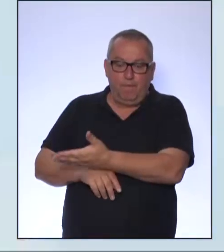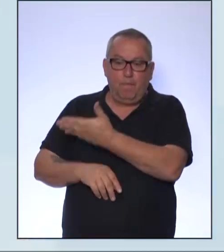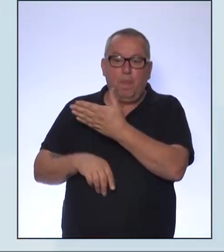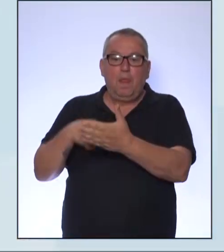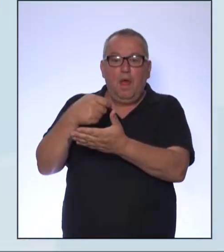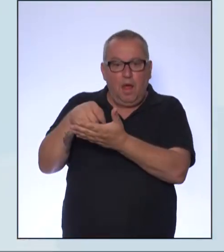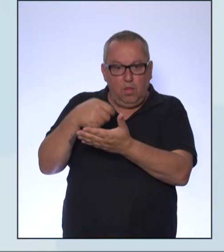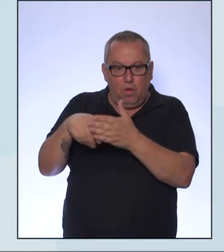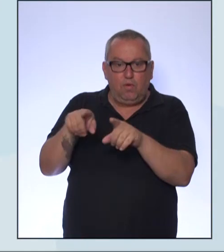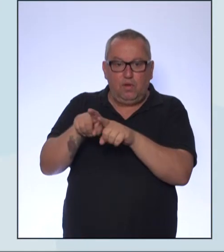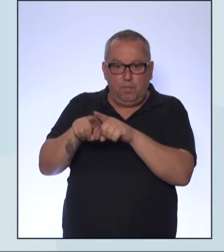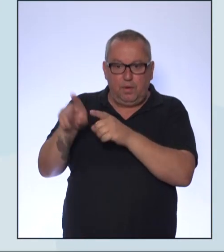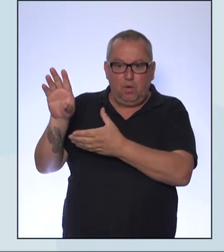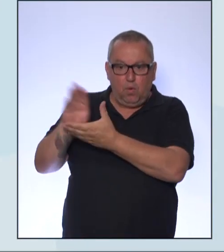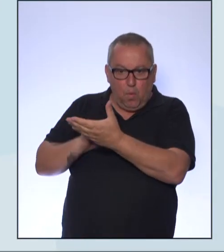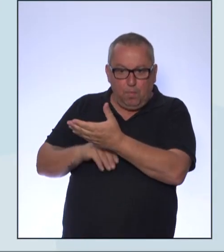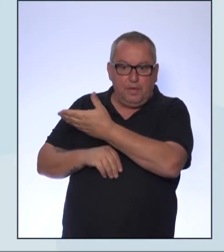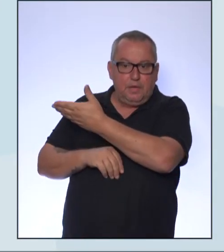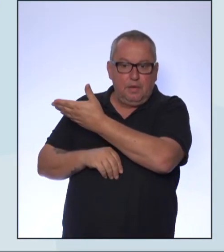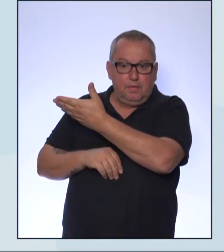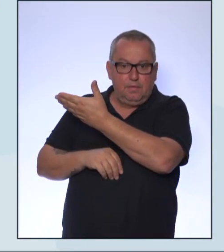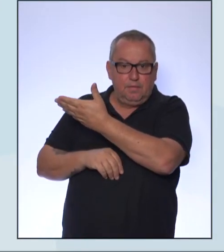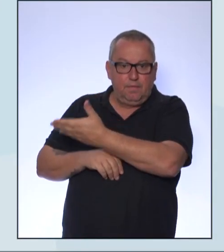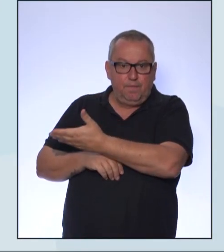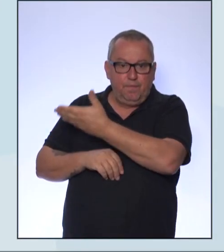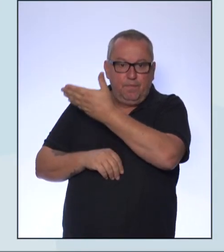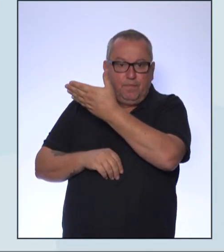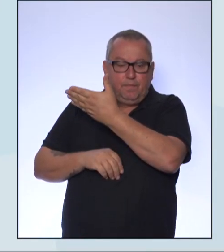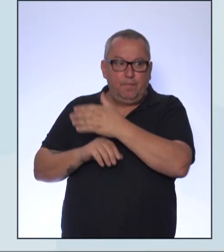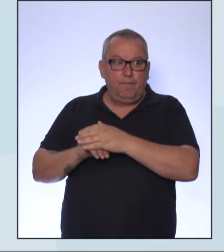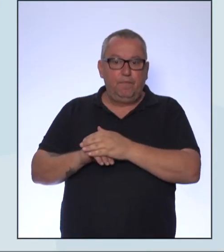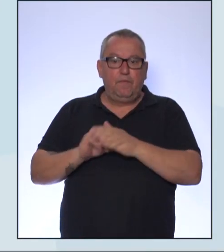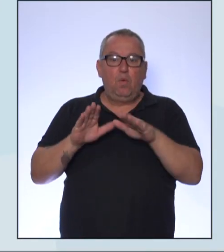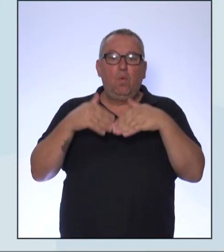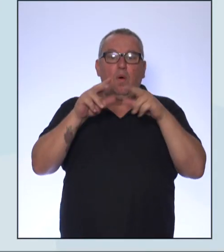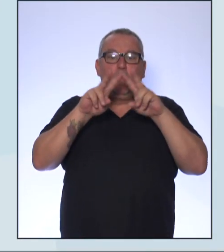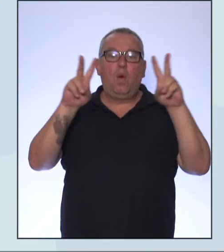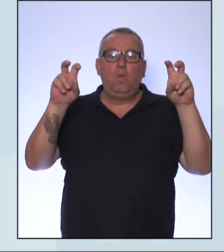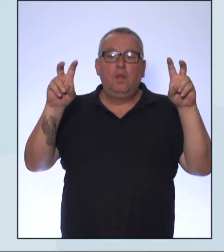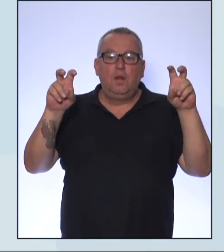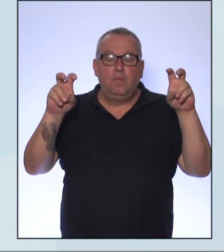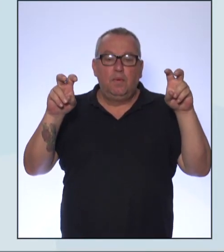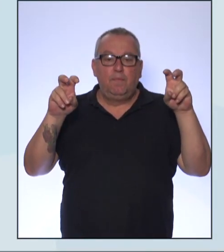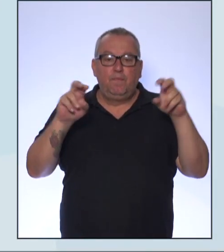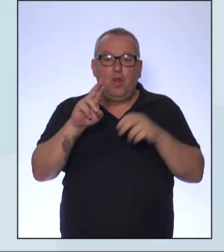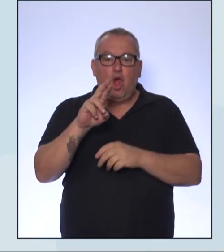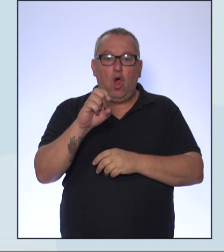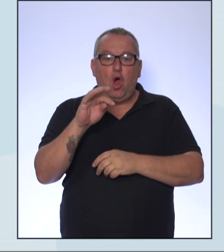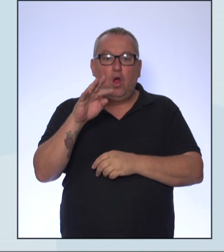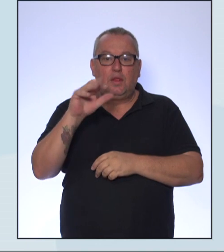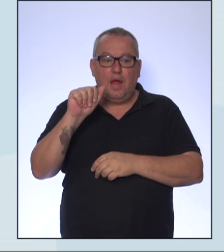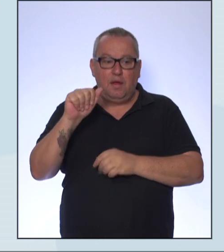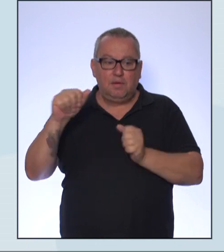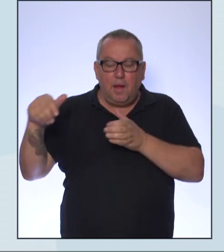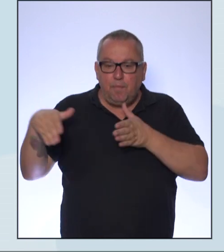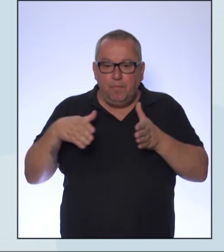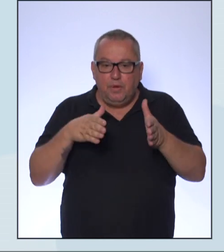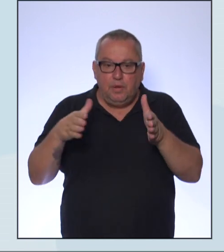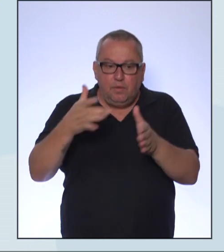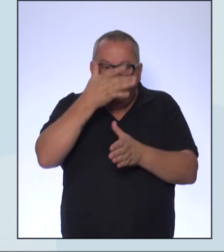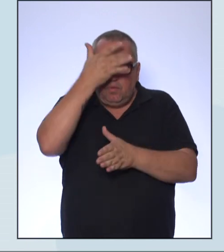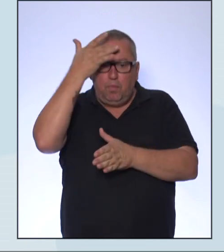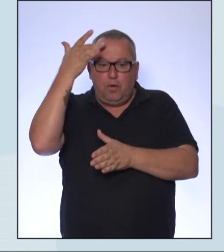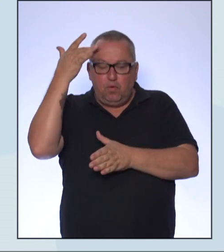um pouco de calma. Então, qual é o tema dessa pesquisa? Rotas de dispersão da população